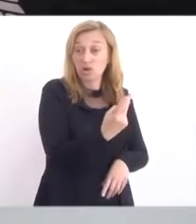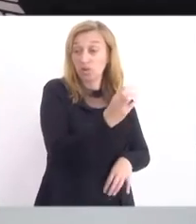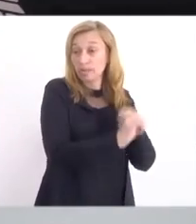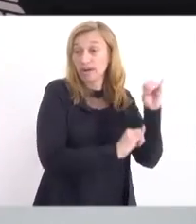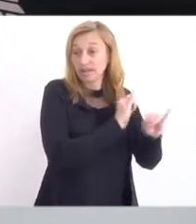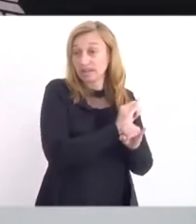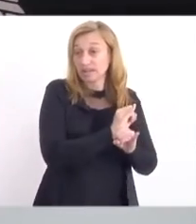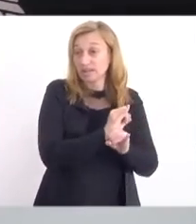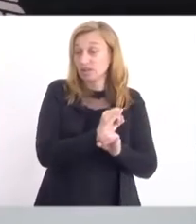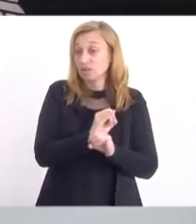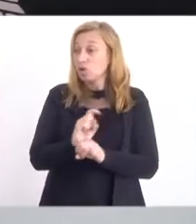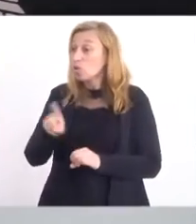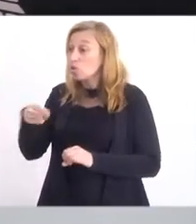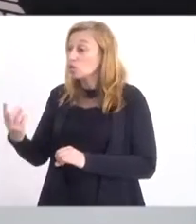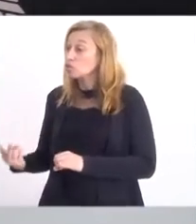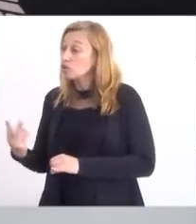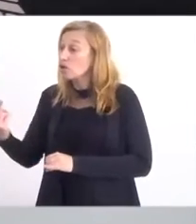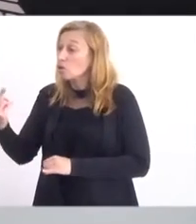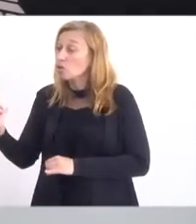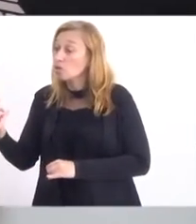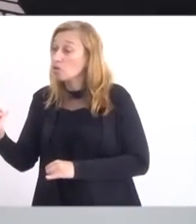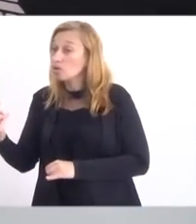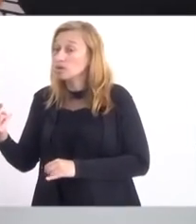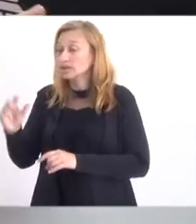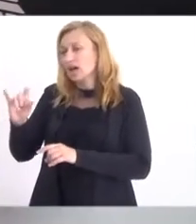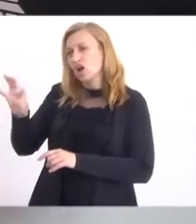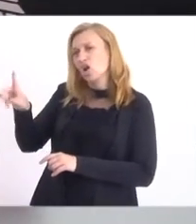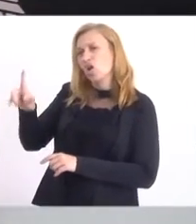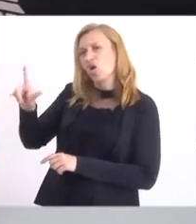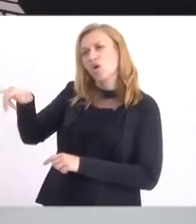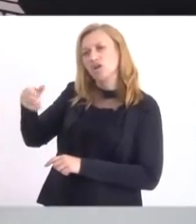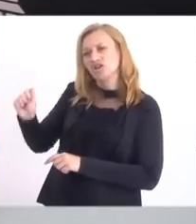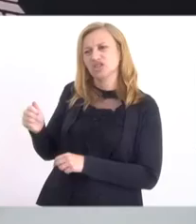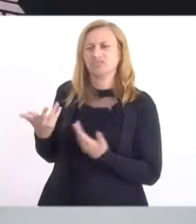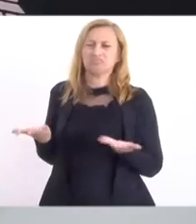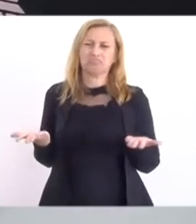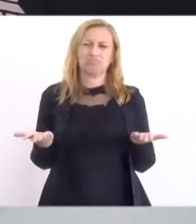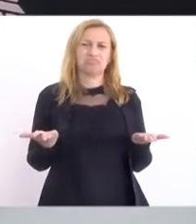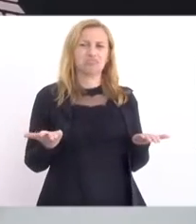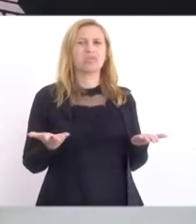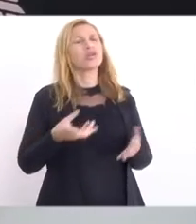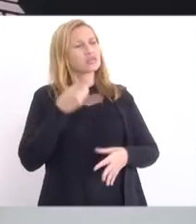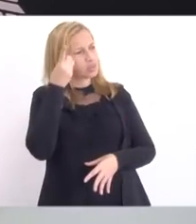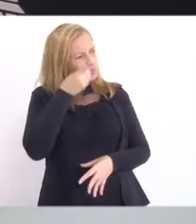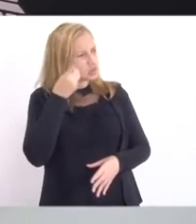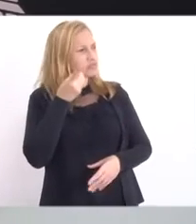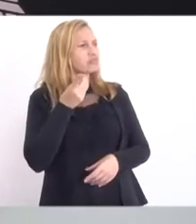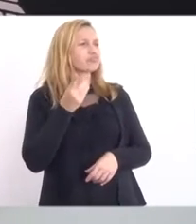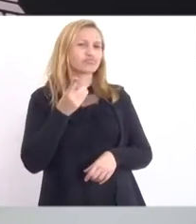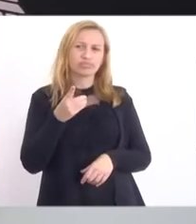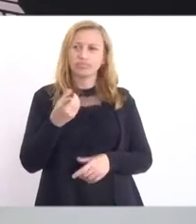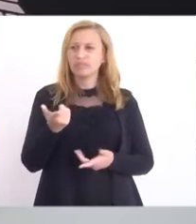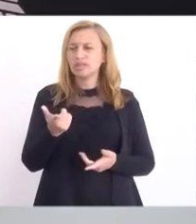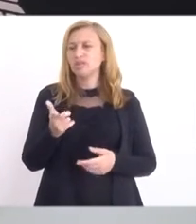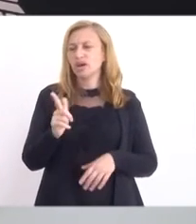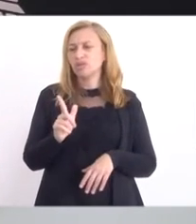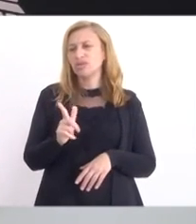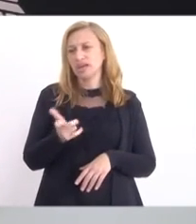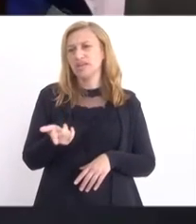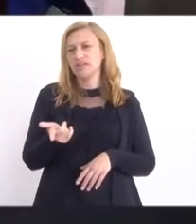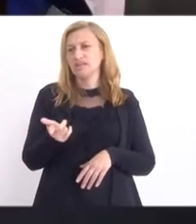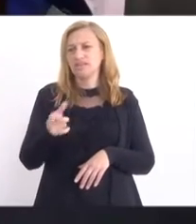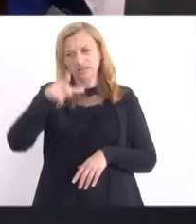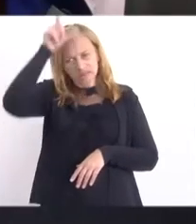alíquota fisicamente? Não, o deputado Luiz Paulo tem razão. Vai ser prejuízo. Vai ser prejuízo.